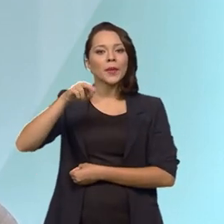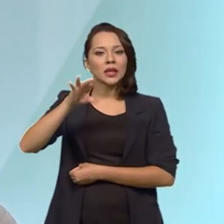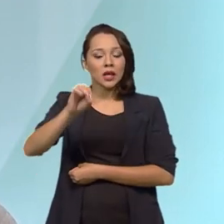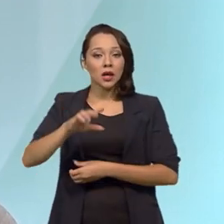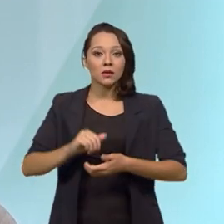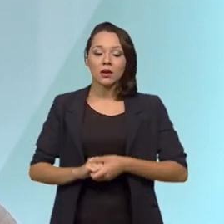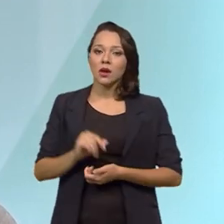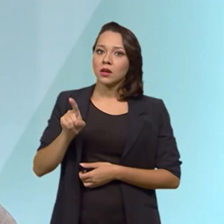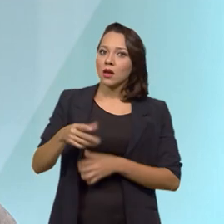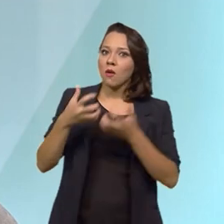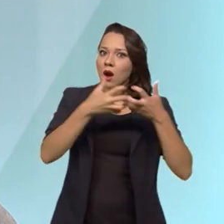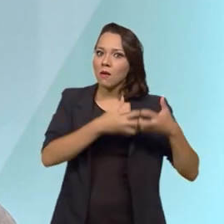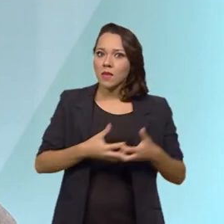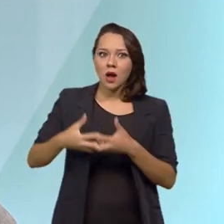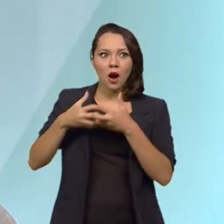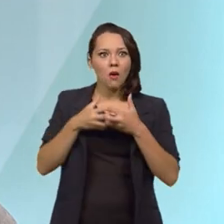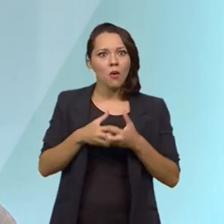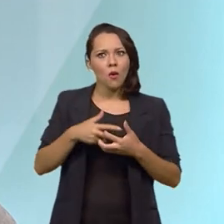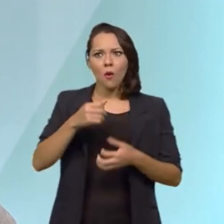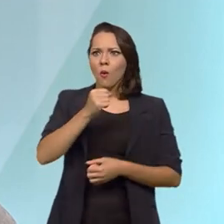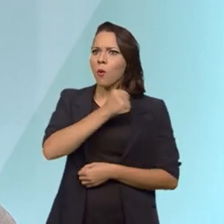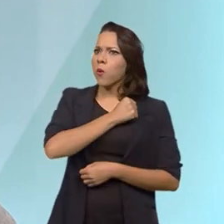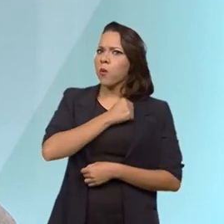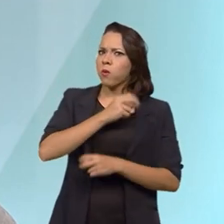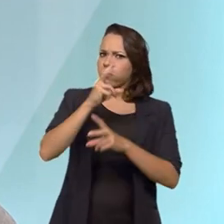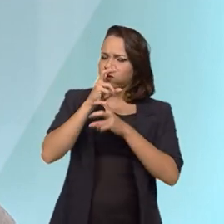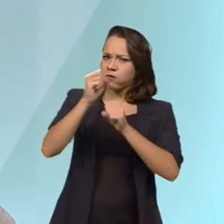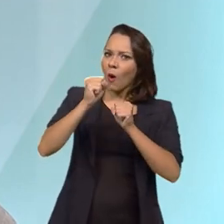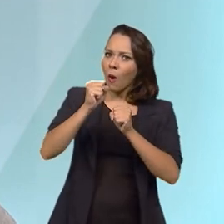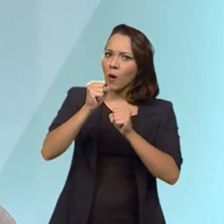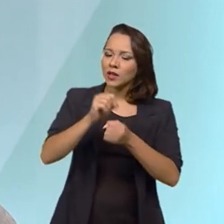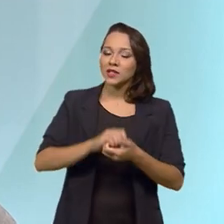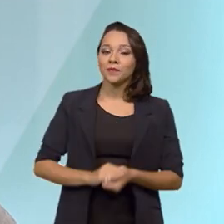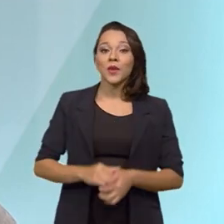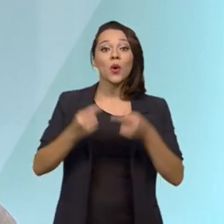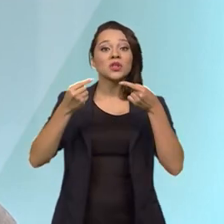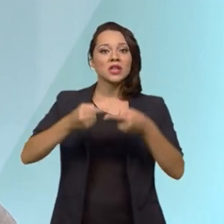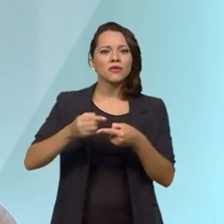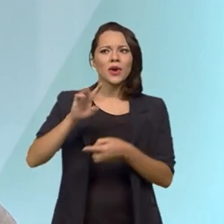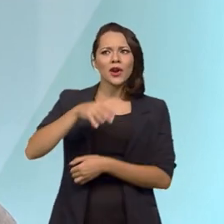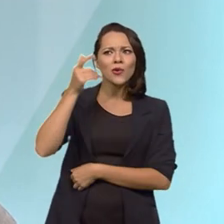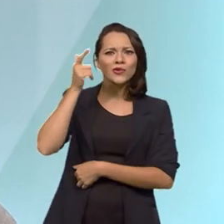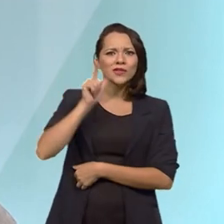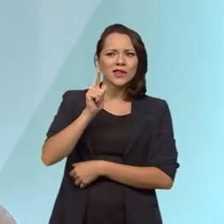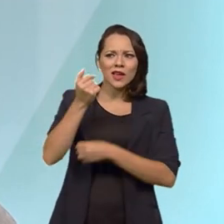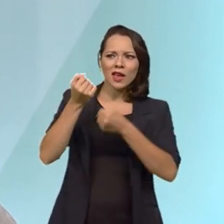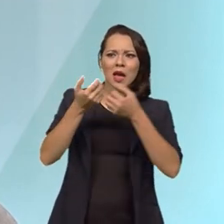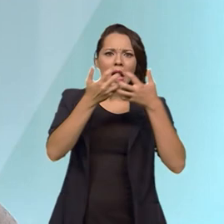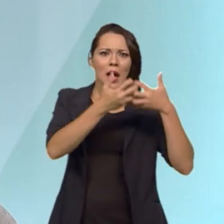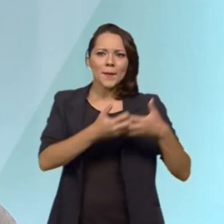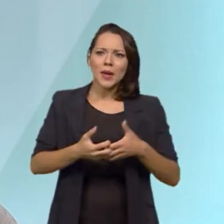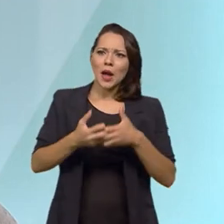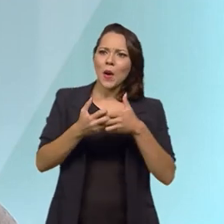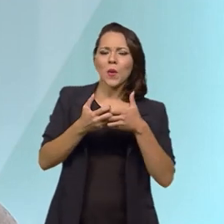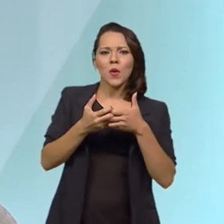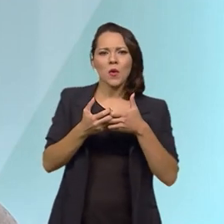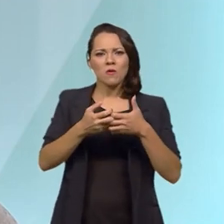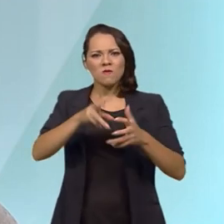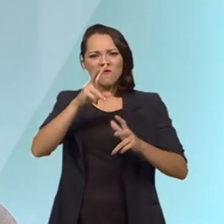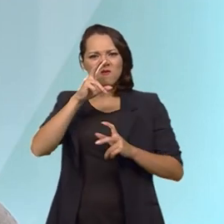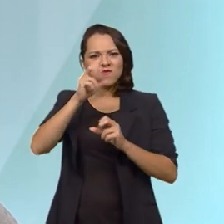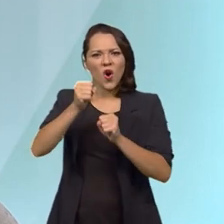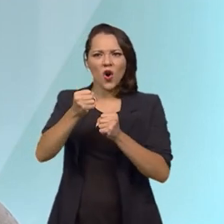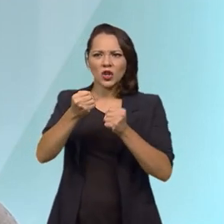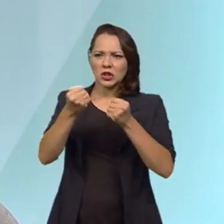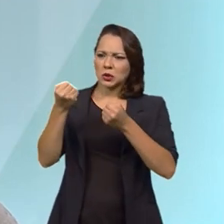significa um caminhão com bastante potência. O desafio era conseguir caminhões, veículos pesados com a potência,